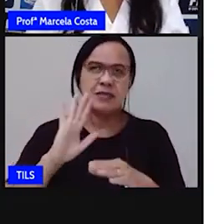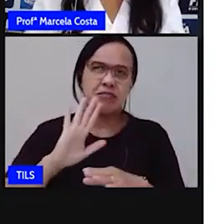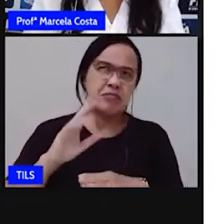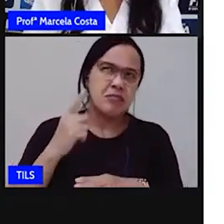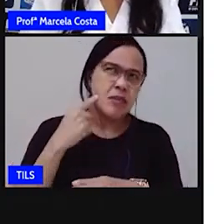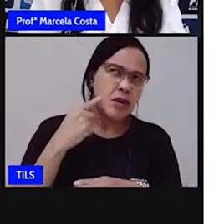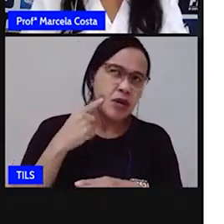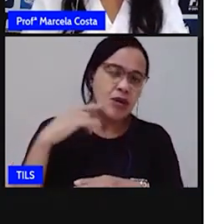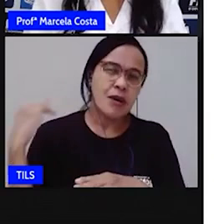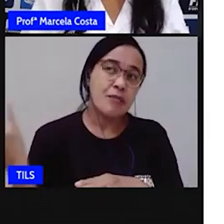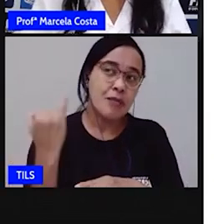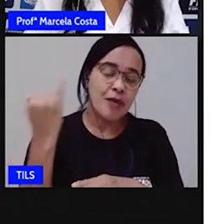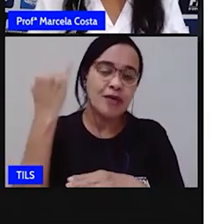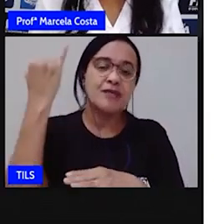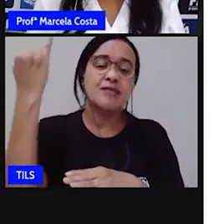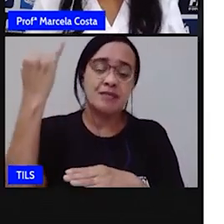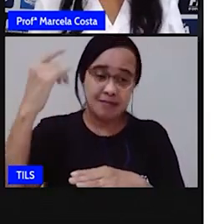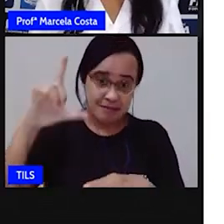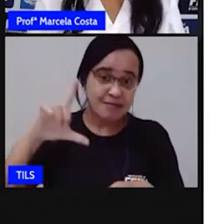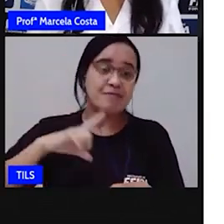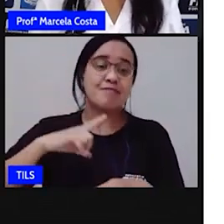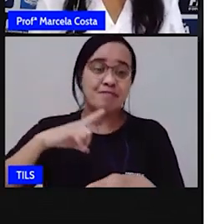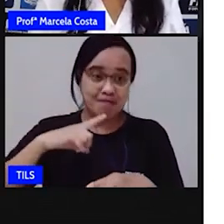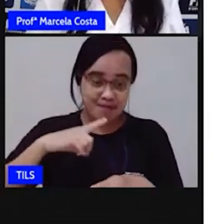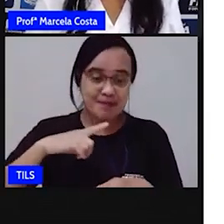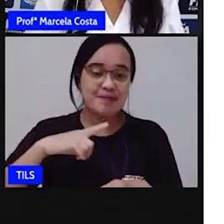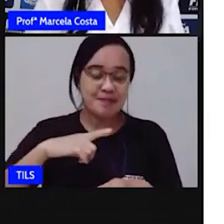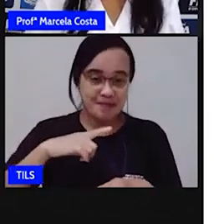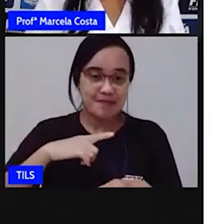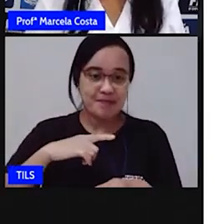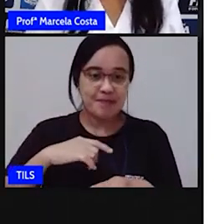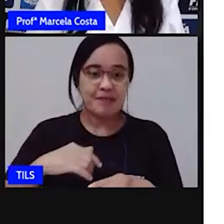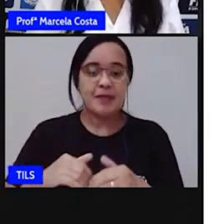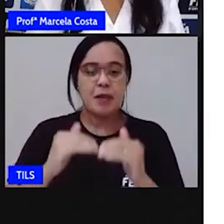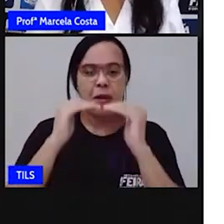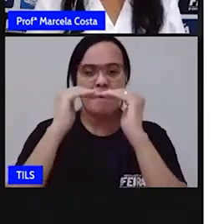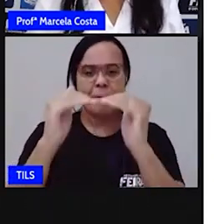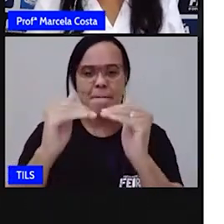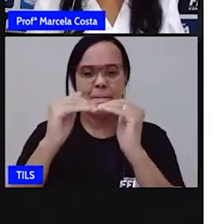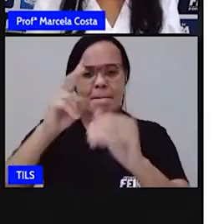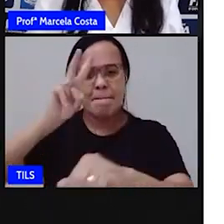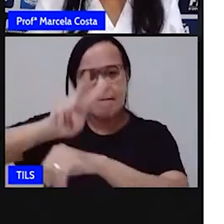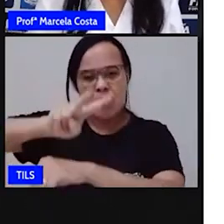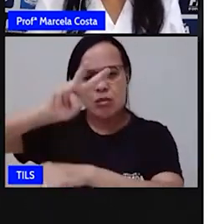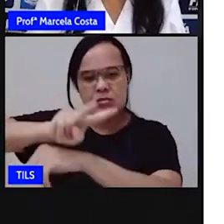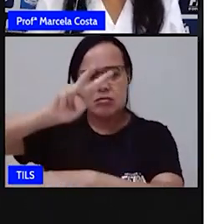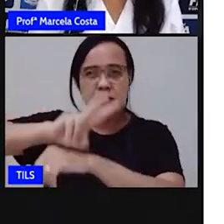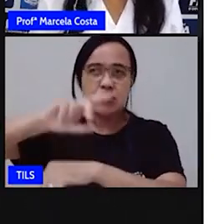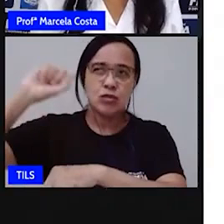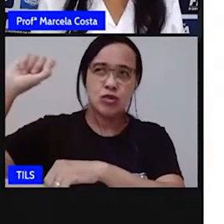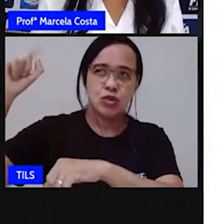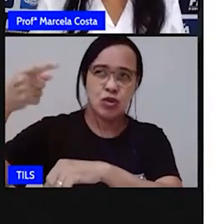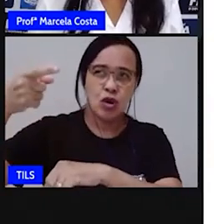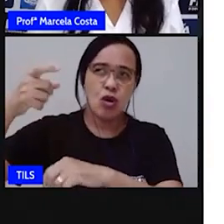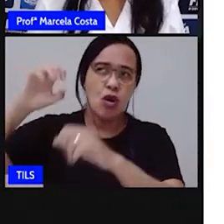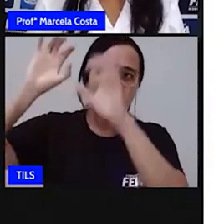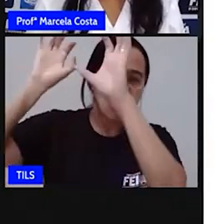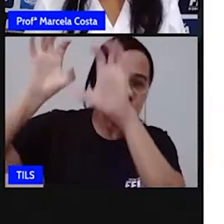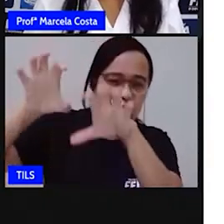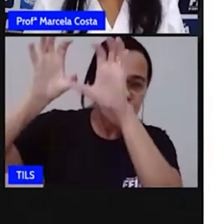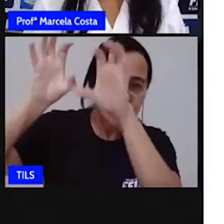pra proteger do sol, proteger da